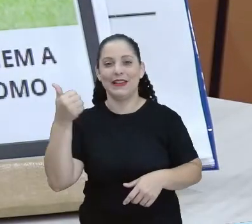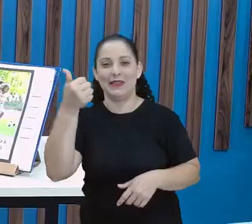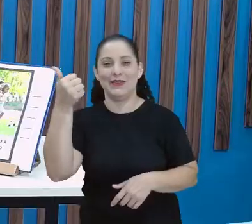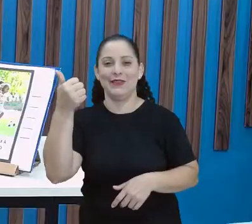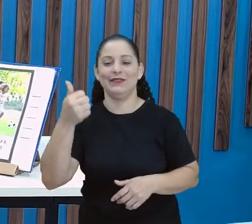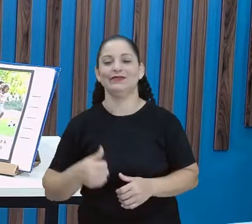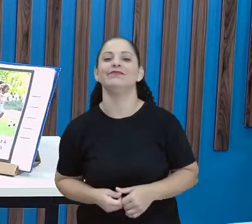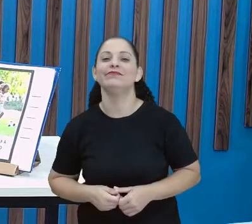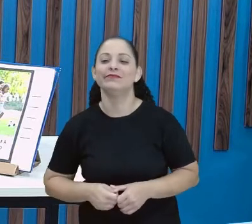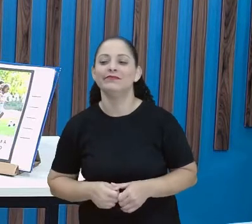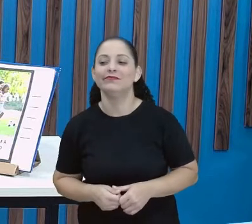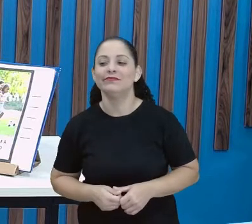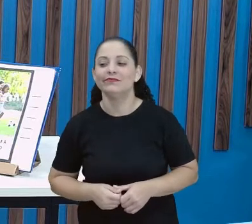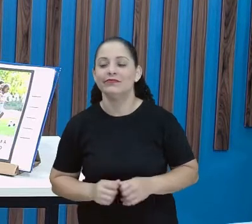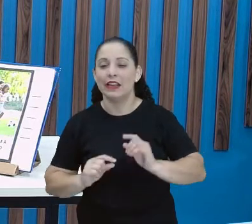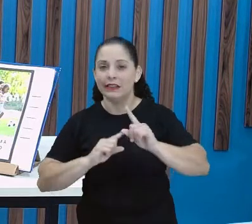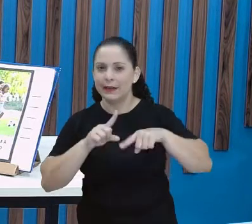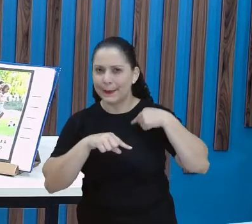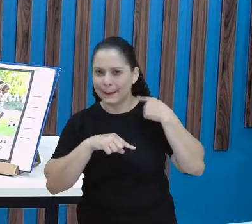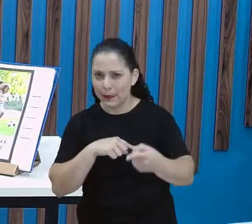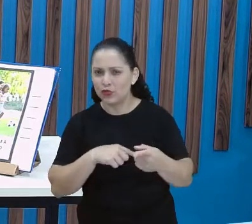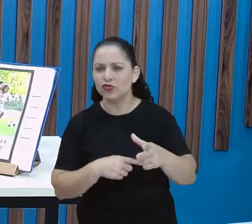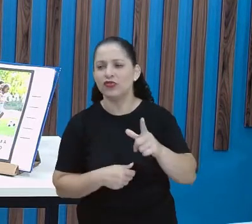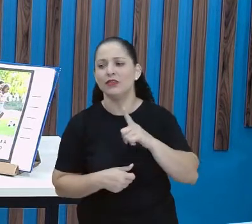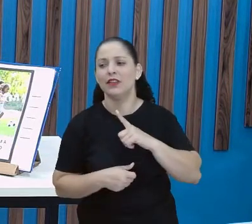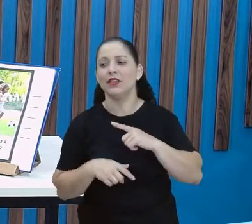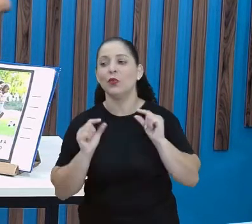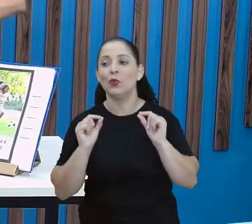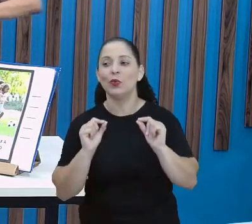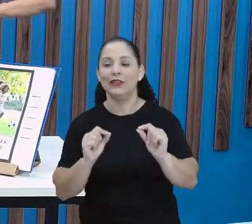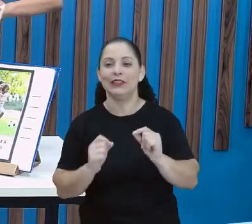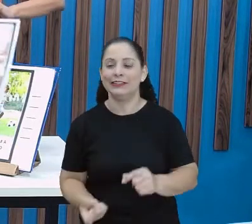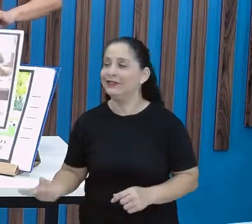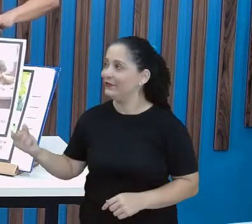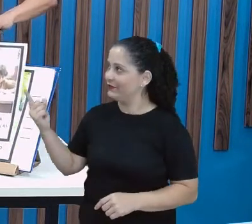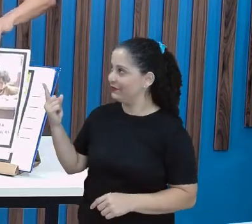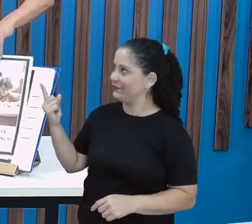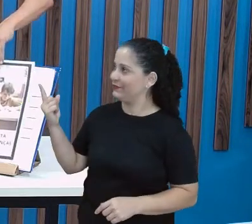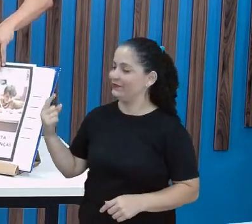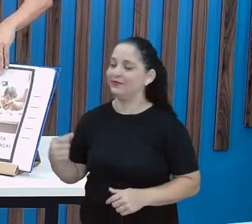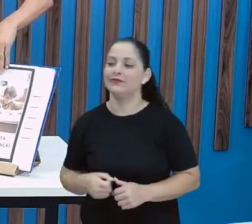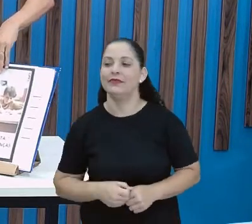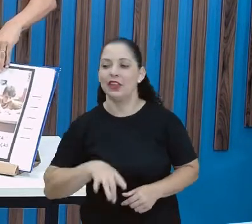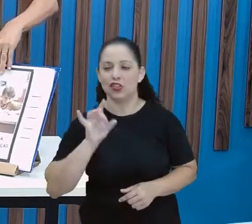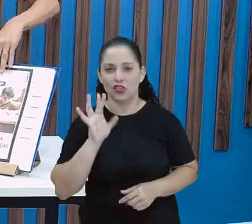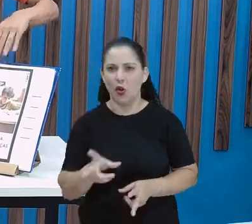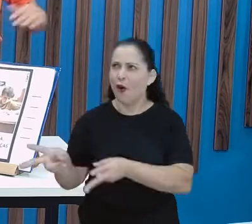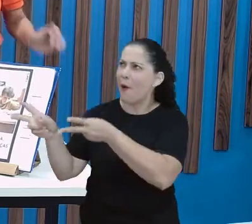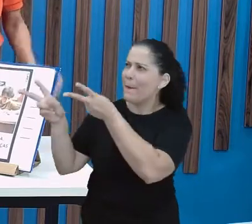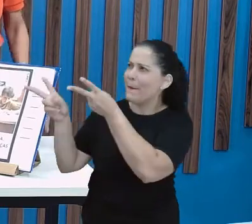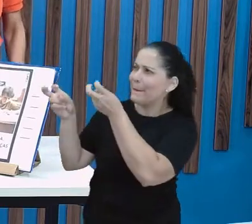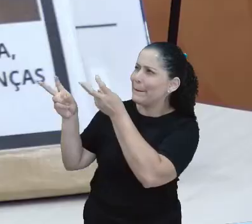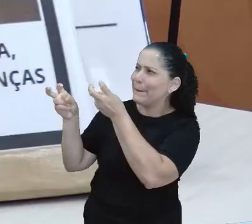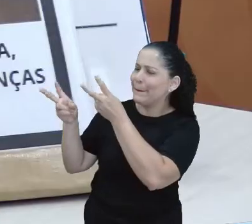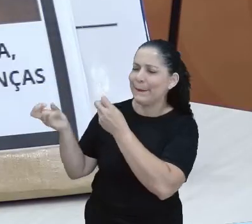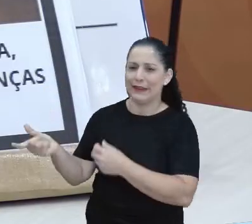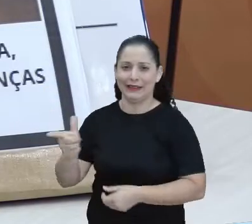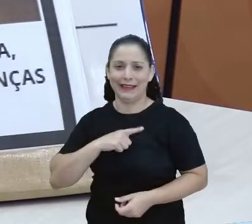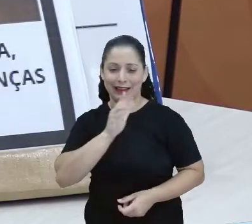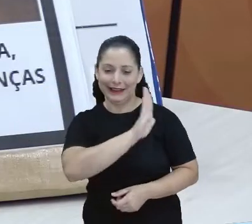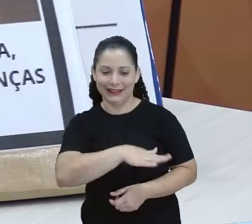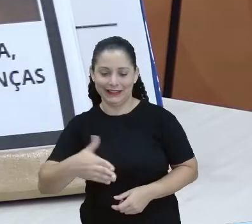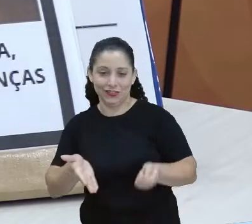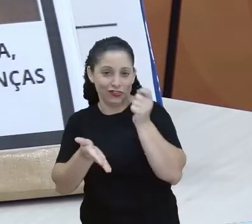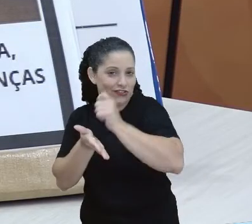E depois, esse daqui que a gente só visualizando, você já percebe que tem crianças